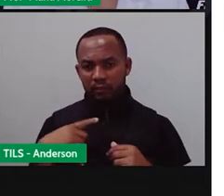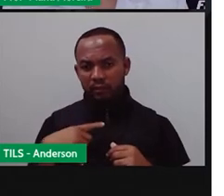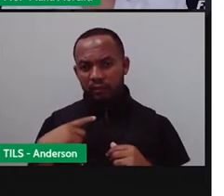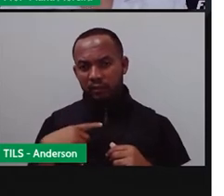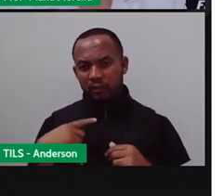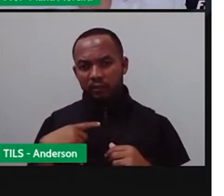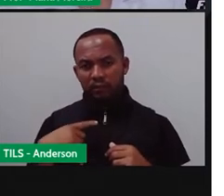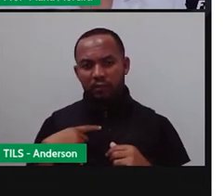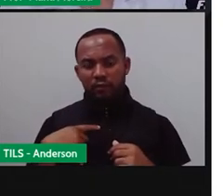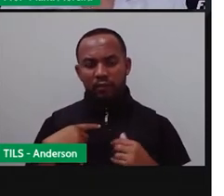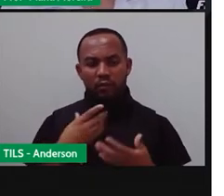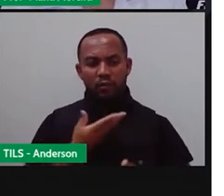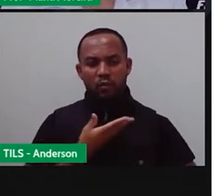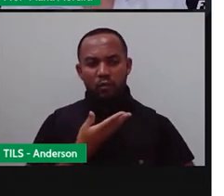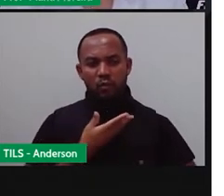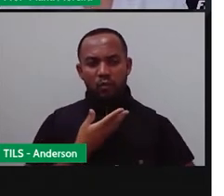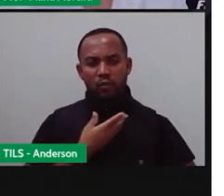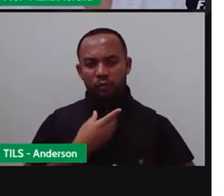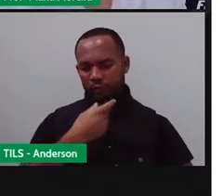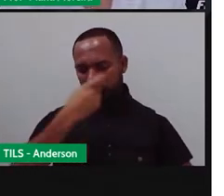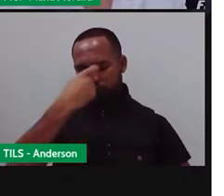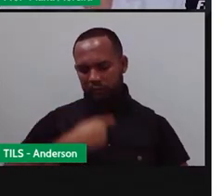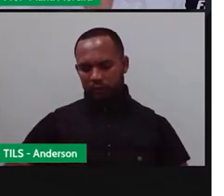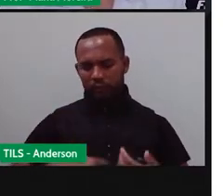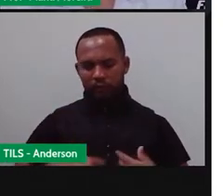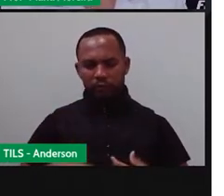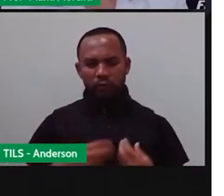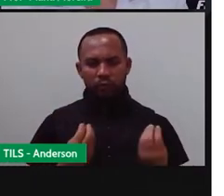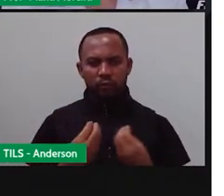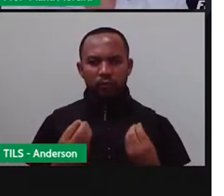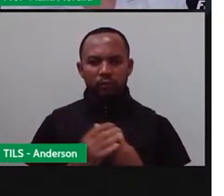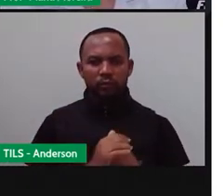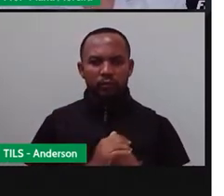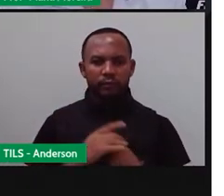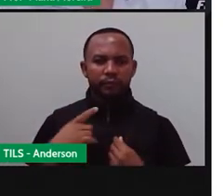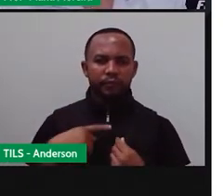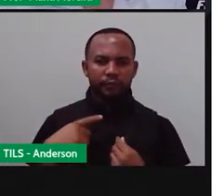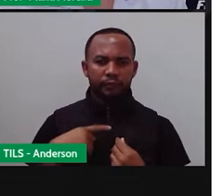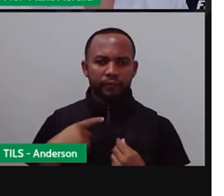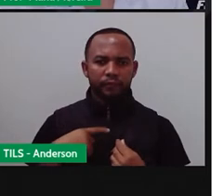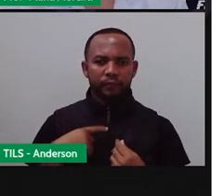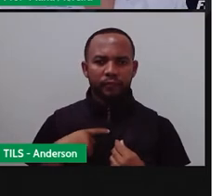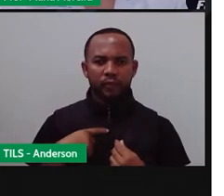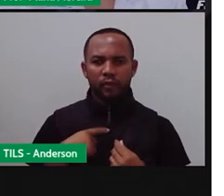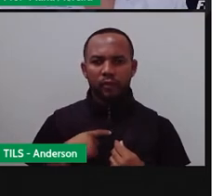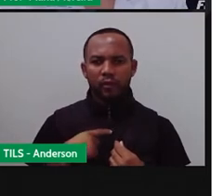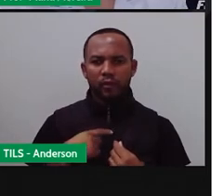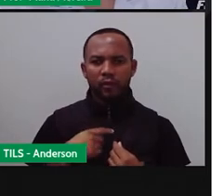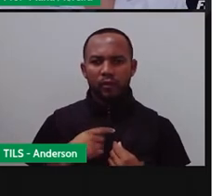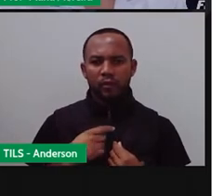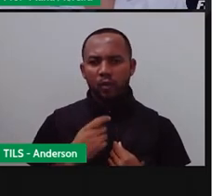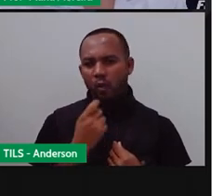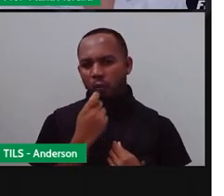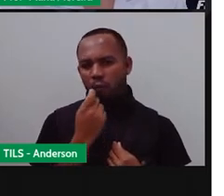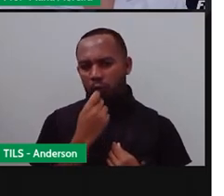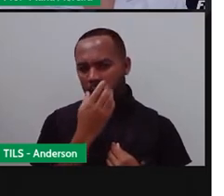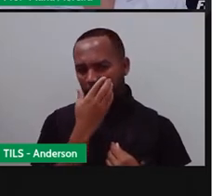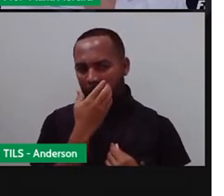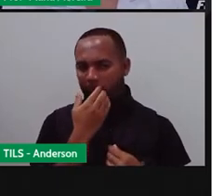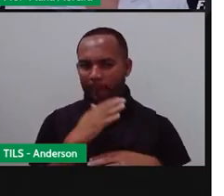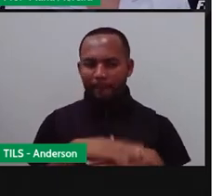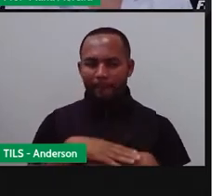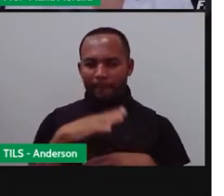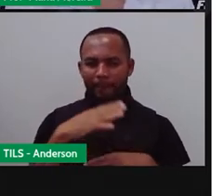esqueleto, não é isso? Essa cartilagem tem a função dos ossos. No entanto, possui o quê? Mais